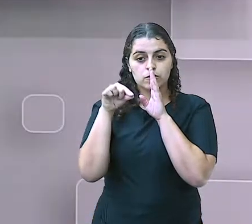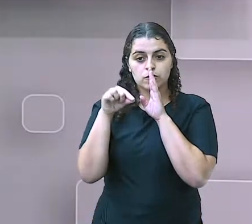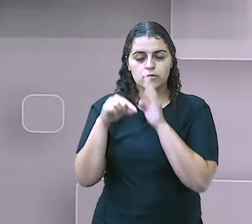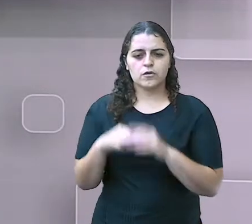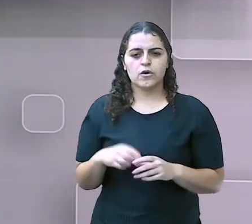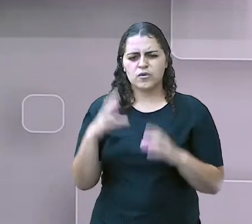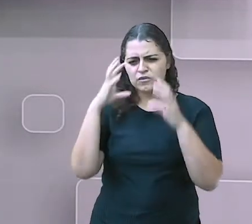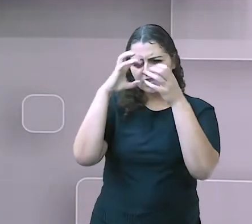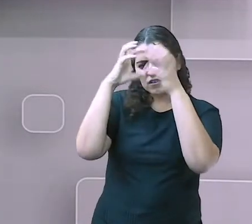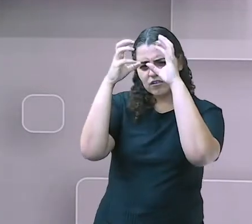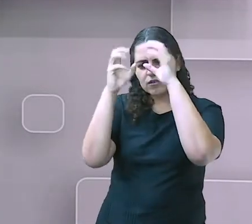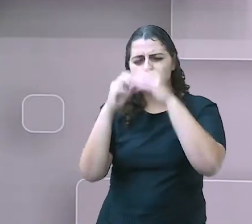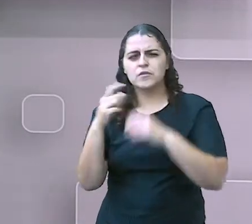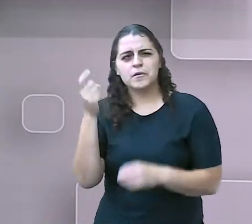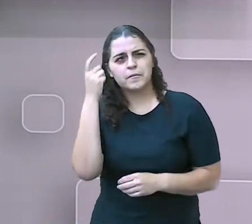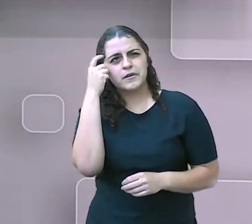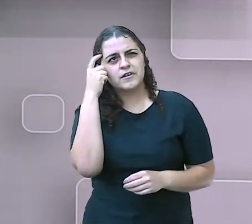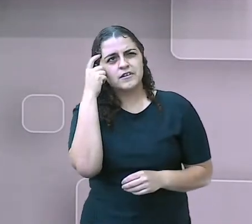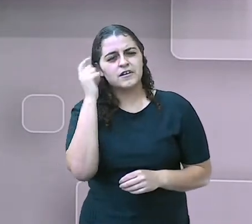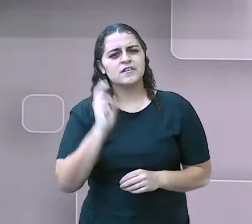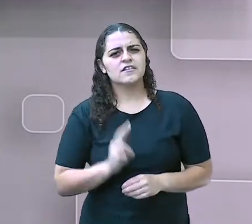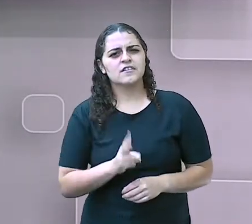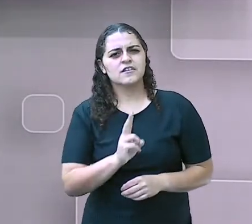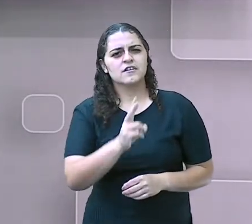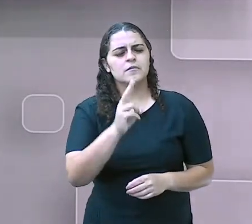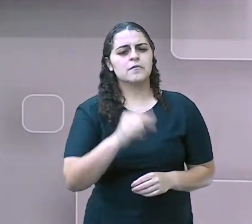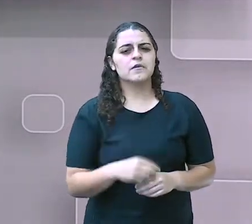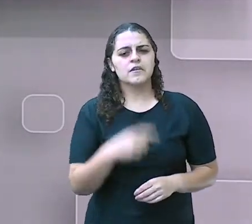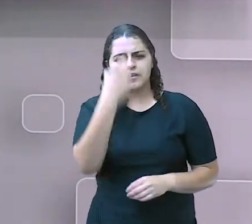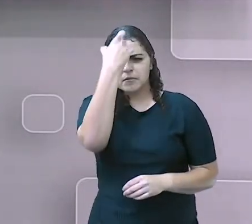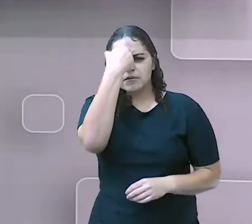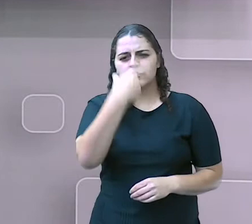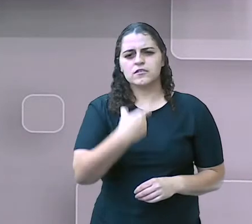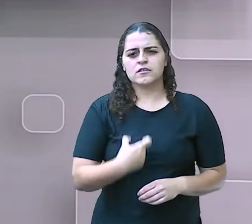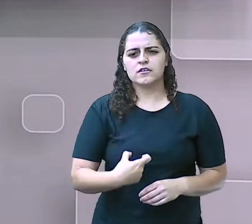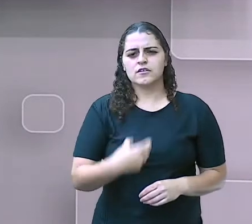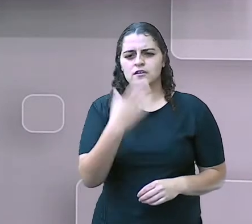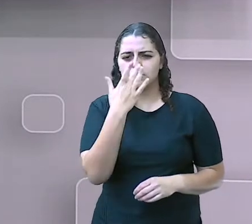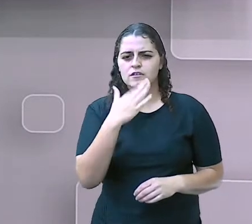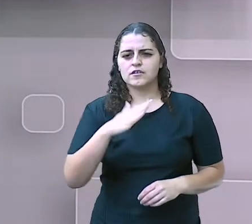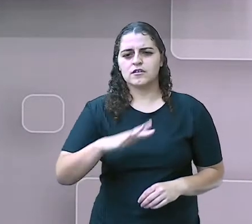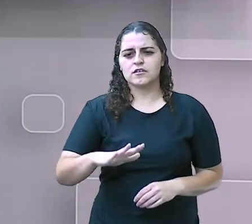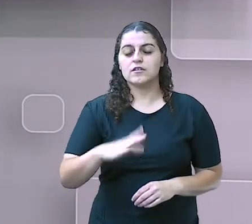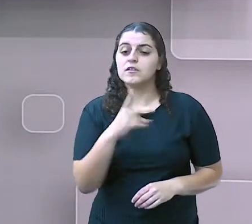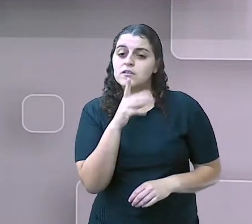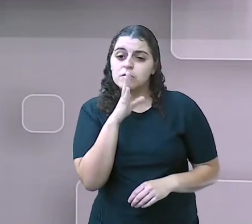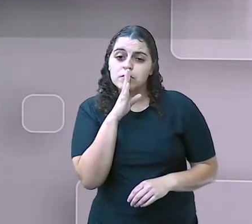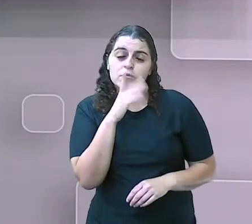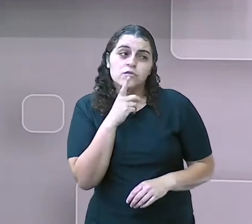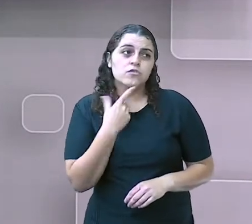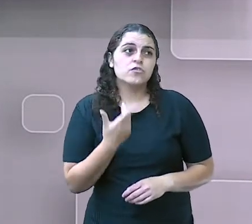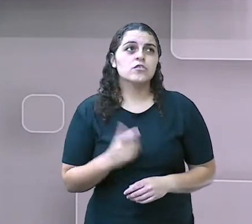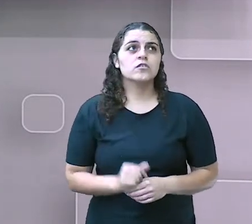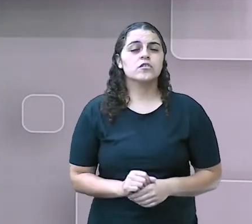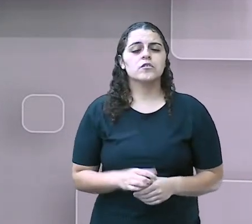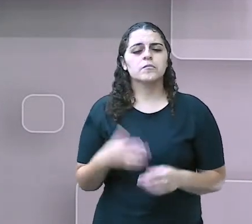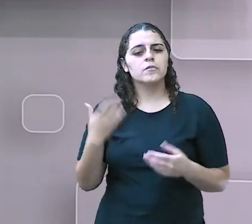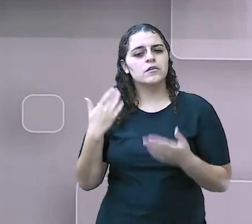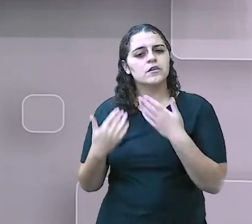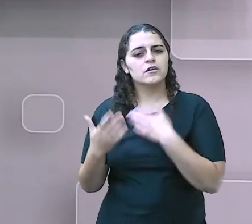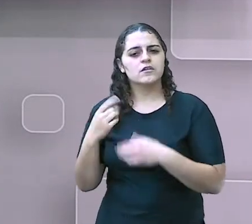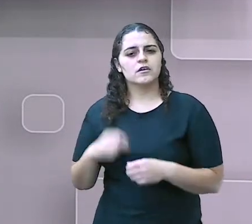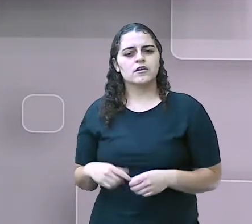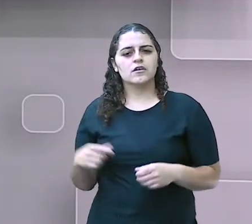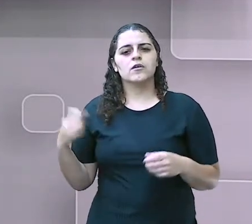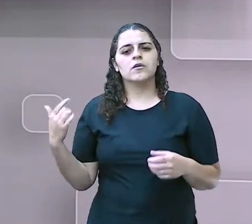transtorno, vão sempre pensar que é uma questão de personalidade. A criança é mais quietinha, elas não vão perceber que por trás ali tem